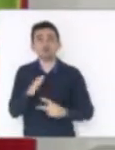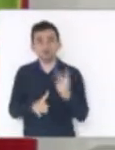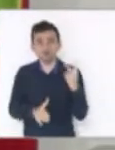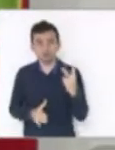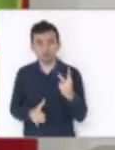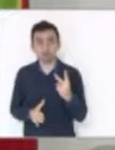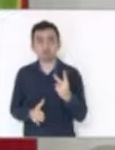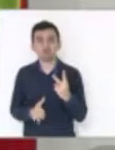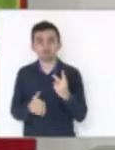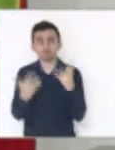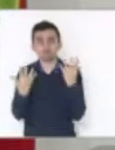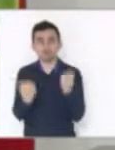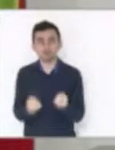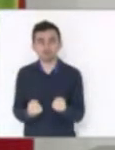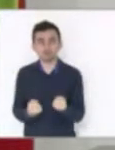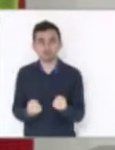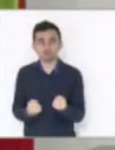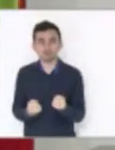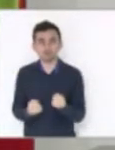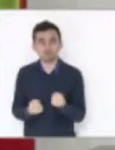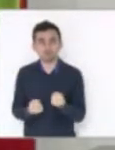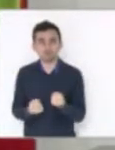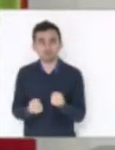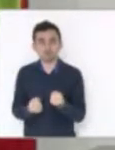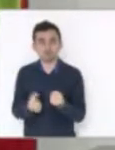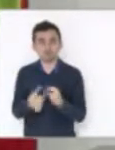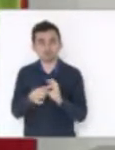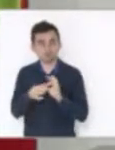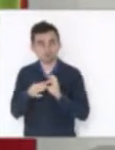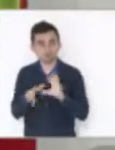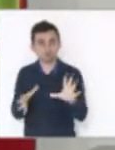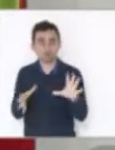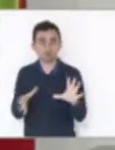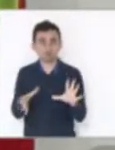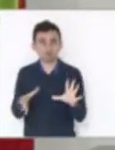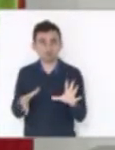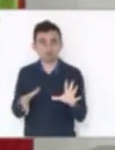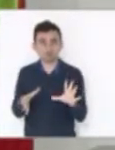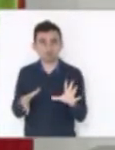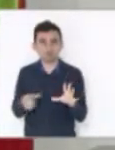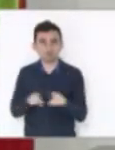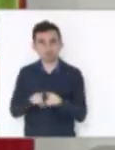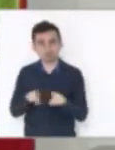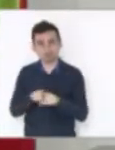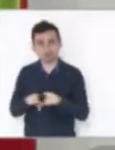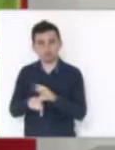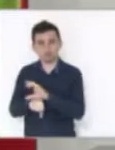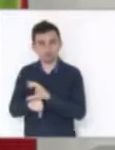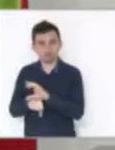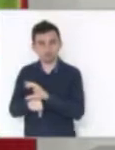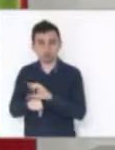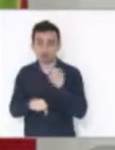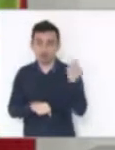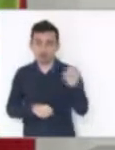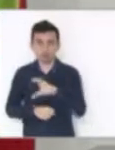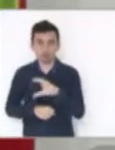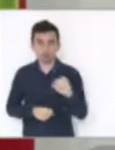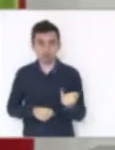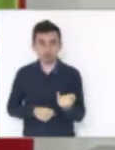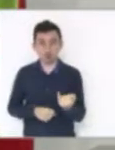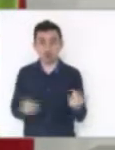a favor, tanto da sua admissibilidade quanto da sua constitucionalidade na Comissão de Justiça,